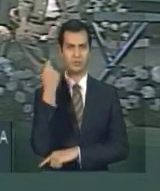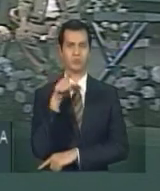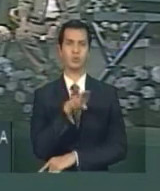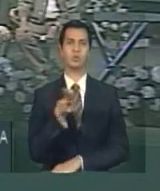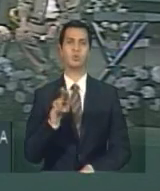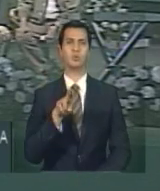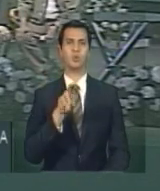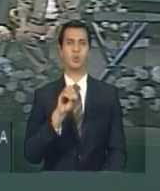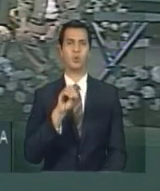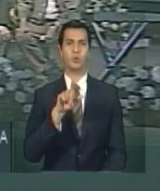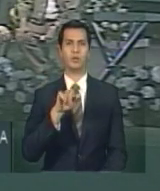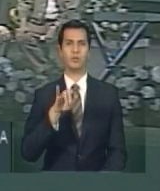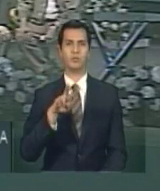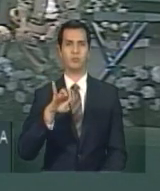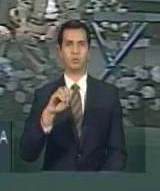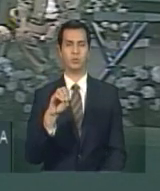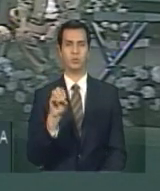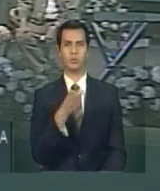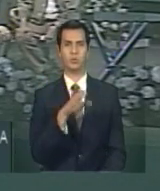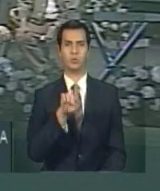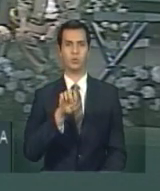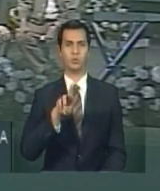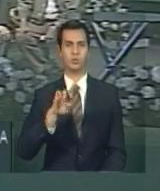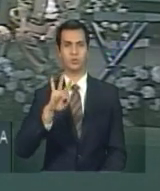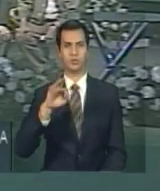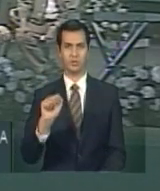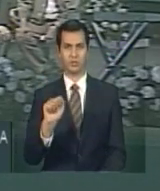eu tive a honra de